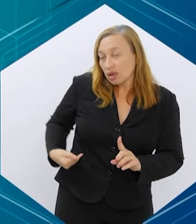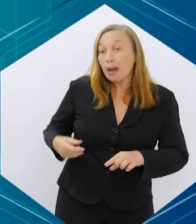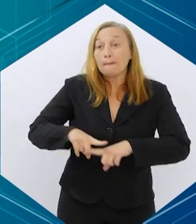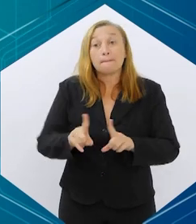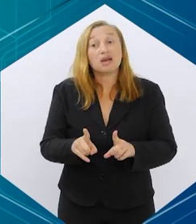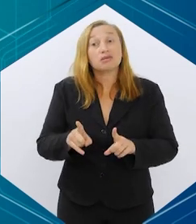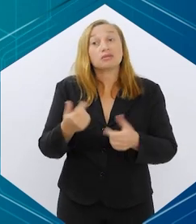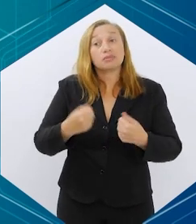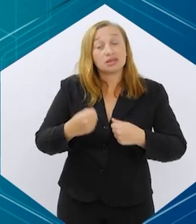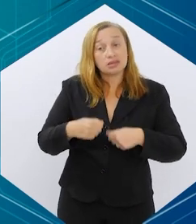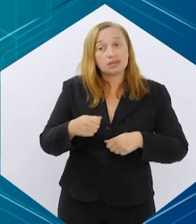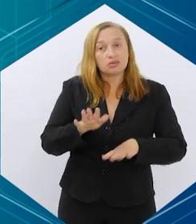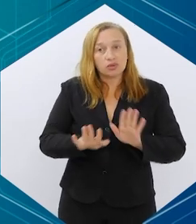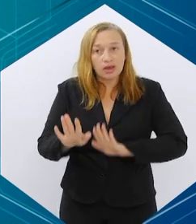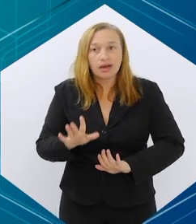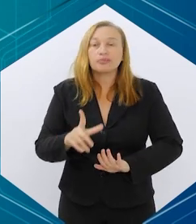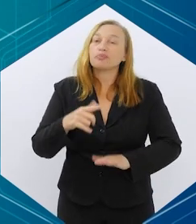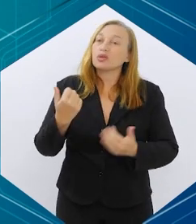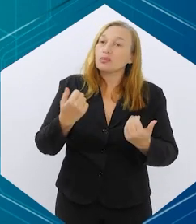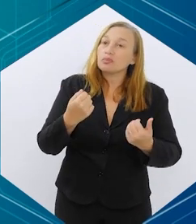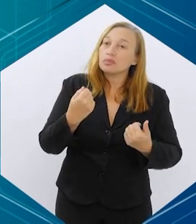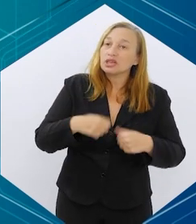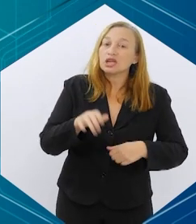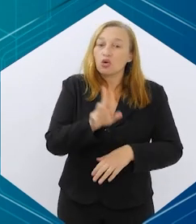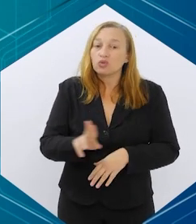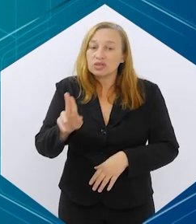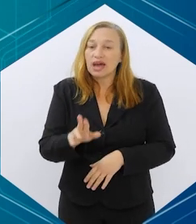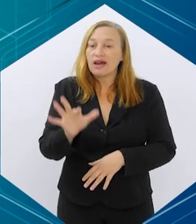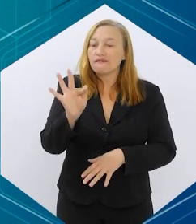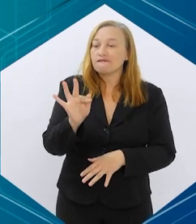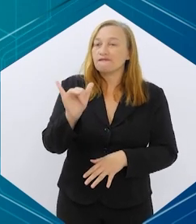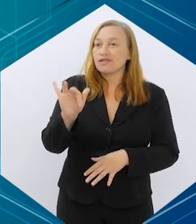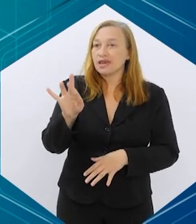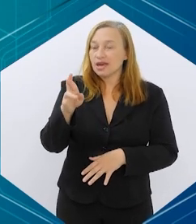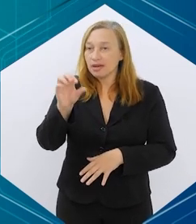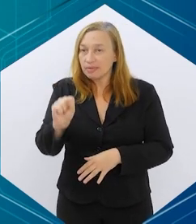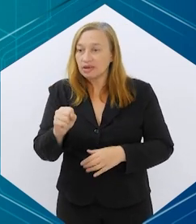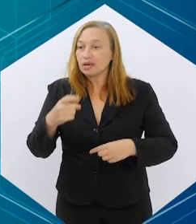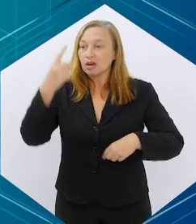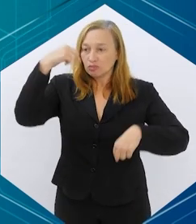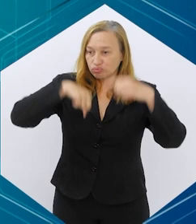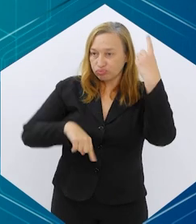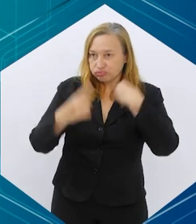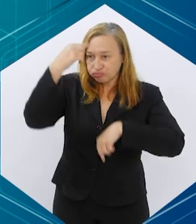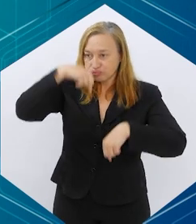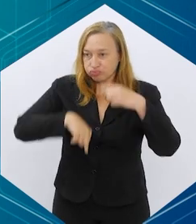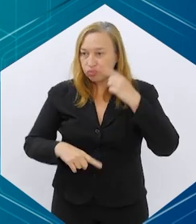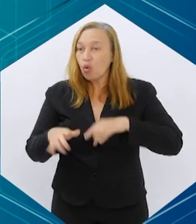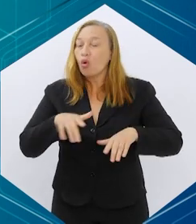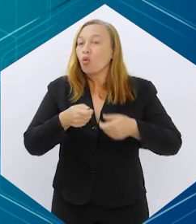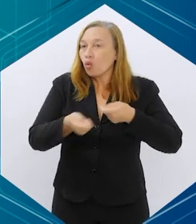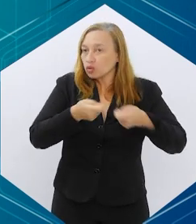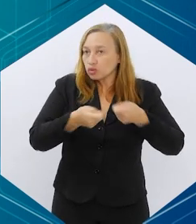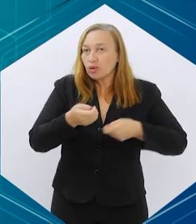priorizando o uso de fibras para controle da questão intestinal, tanto a diarreia quanto a prisão de ventre, a